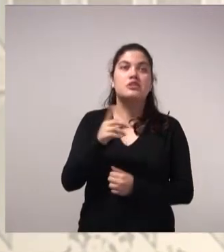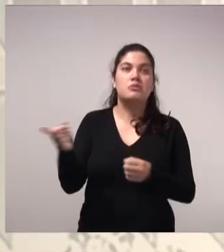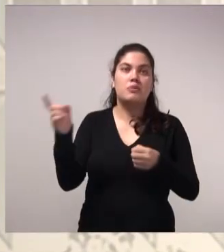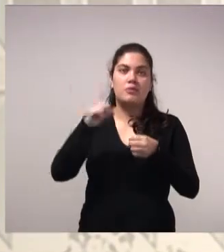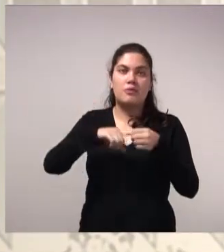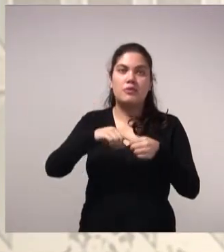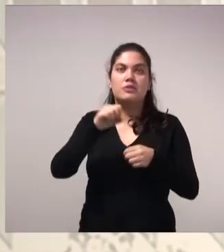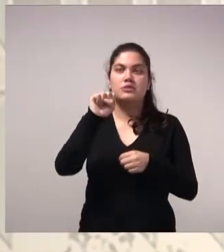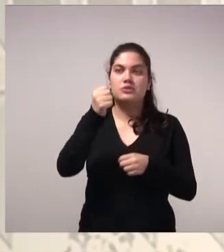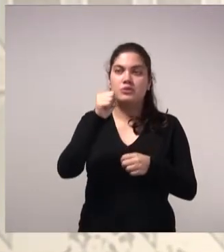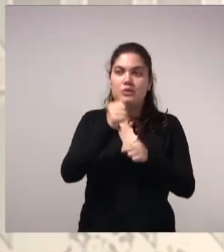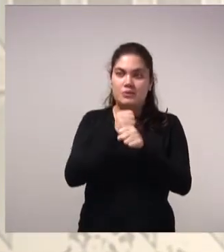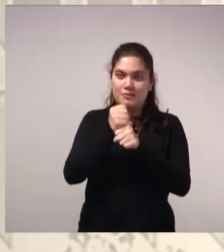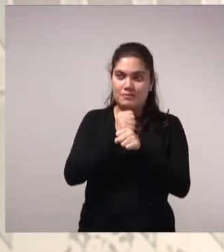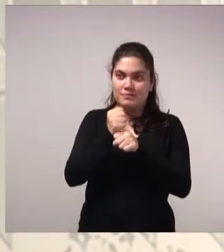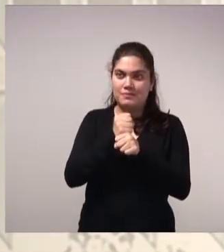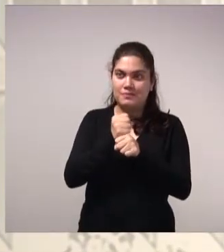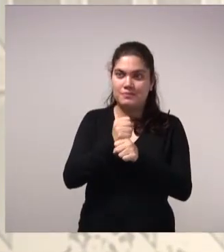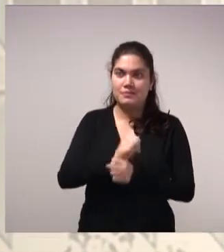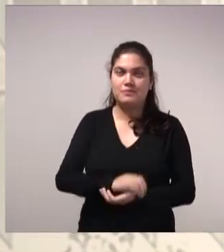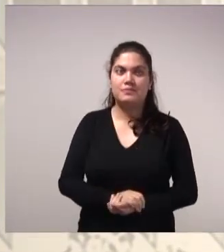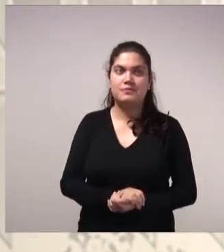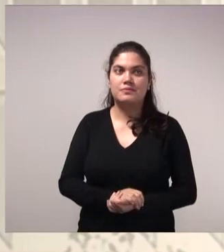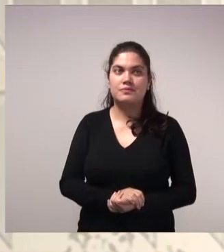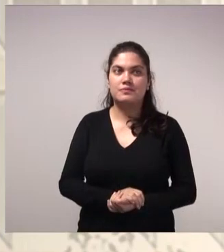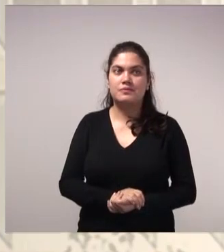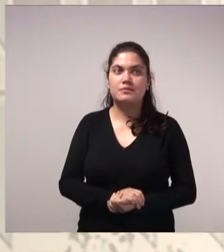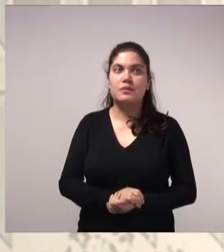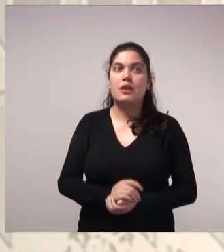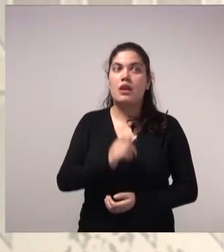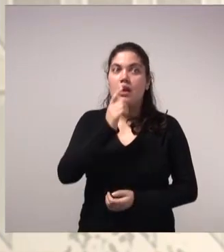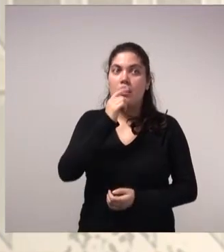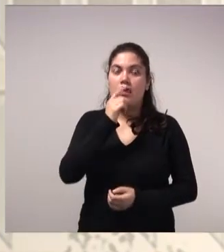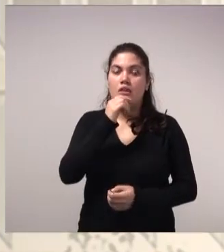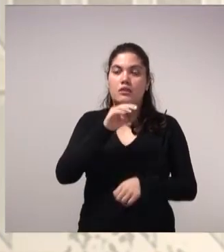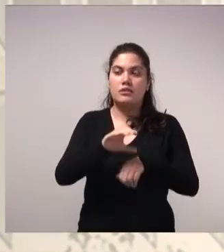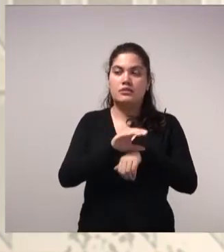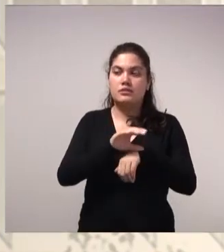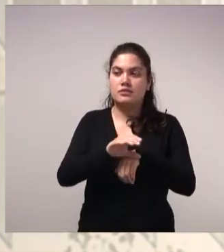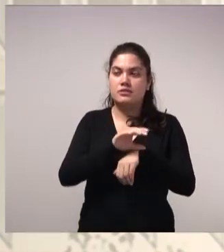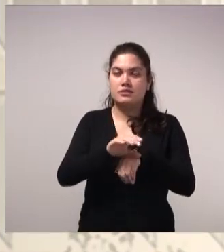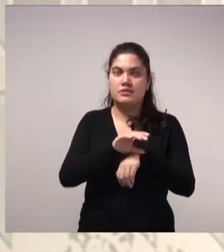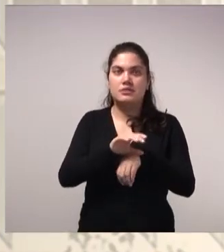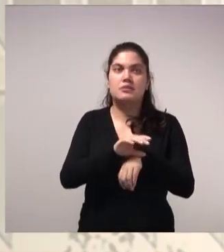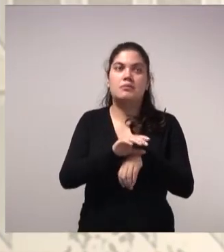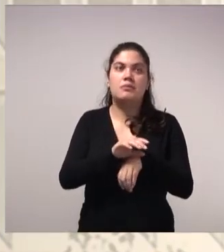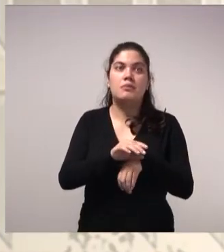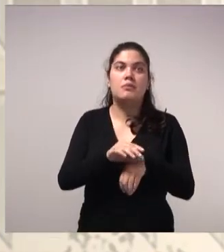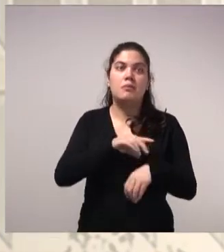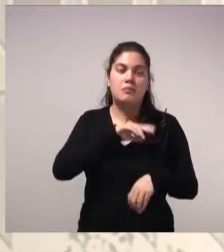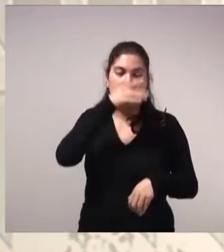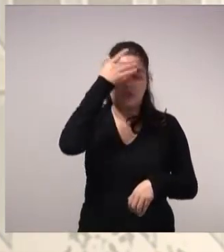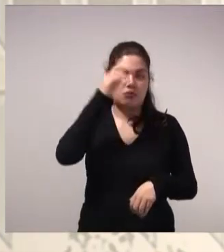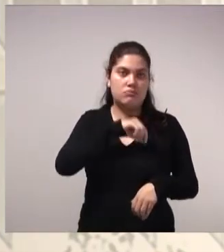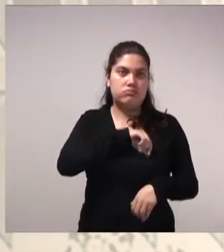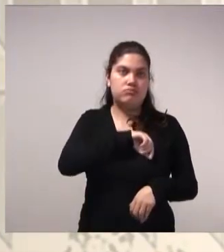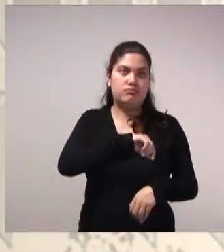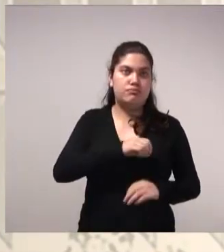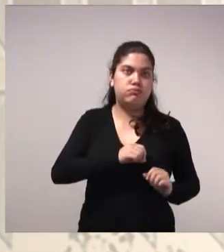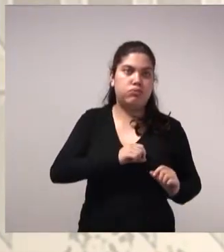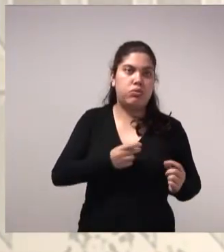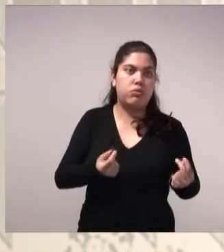anos. O reuso de água cinza para residências de renda média alta, ou seja, os prédios de apartamento,